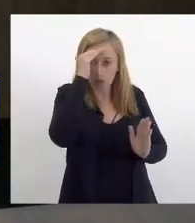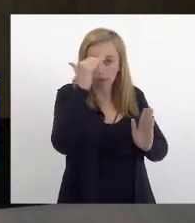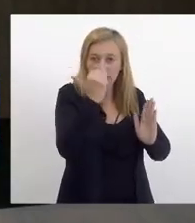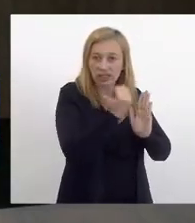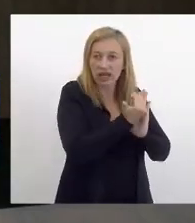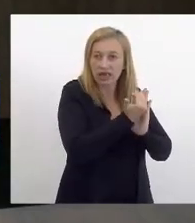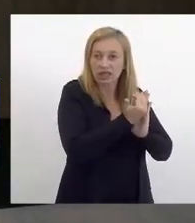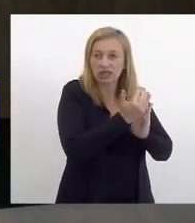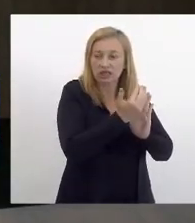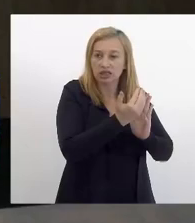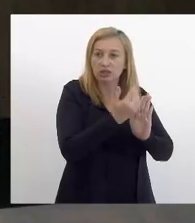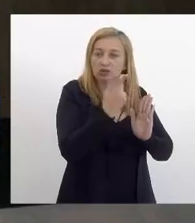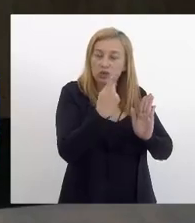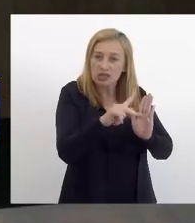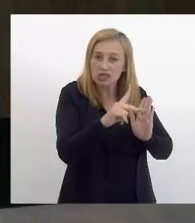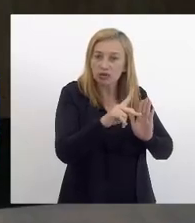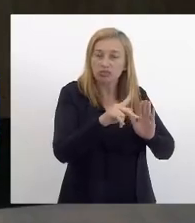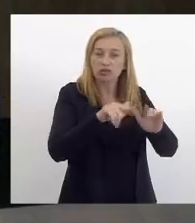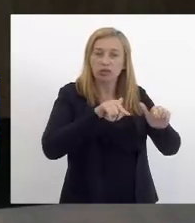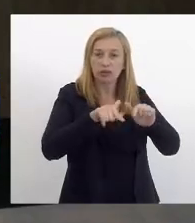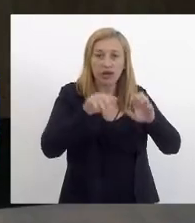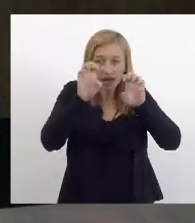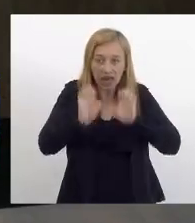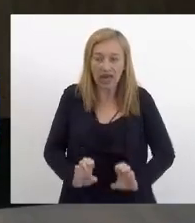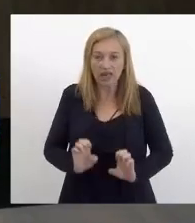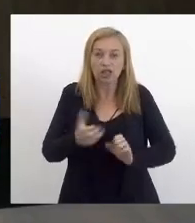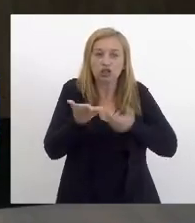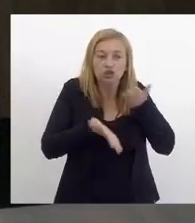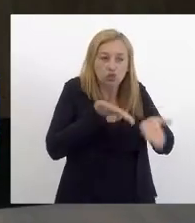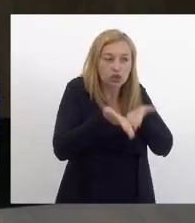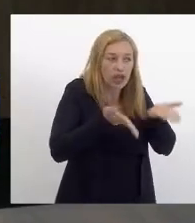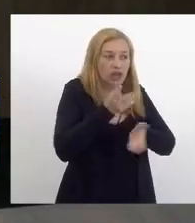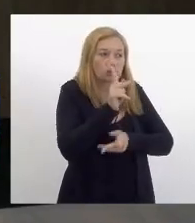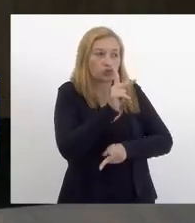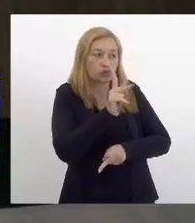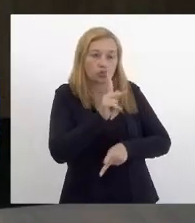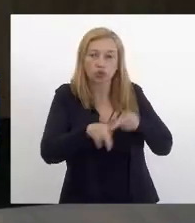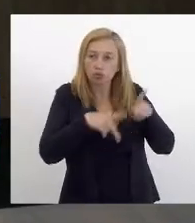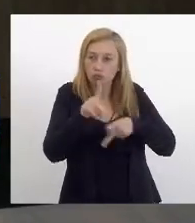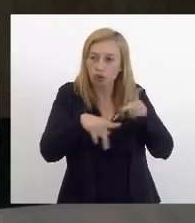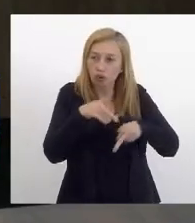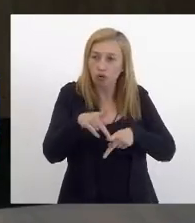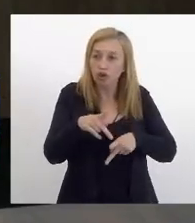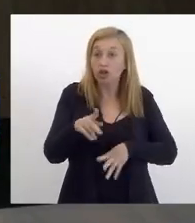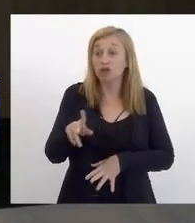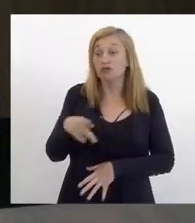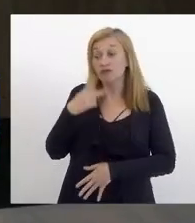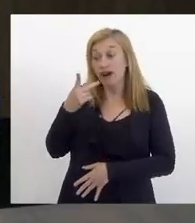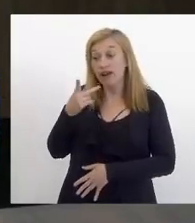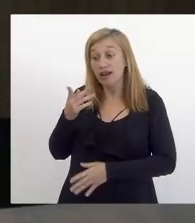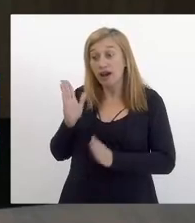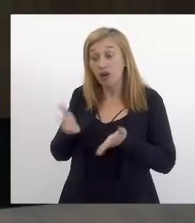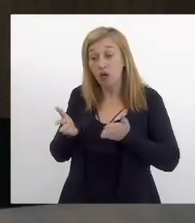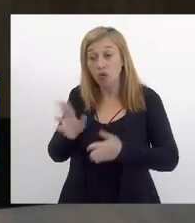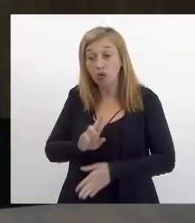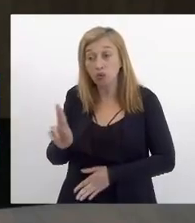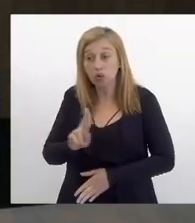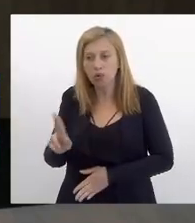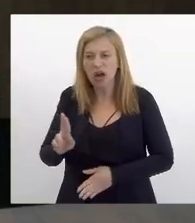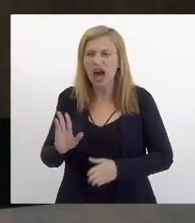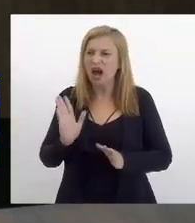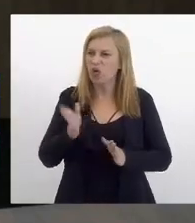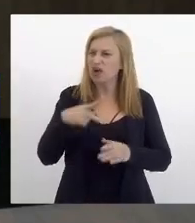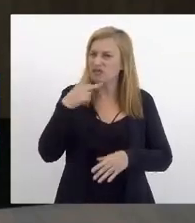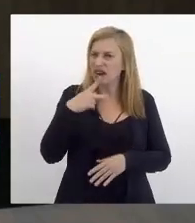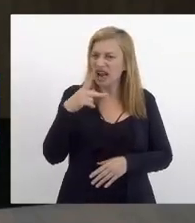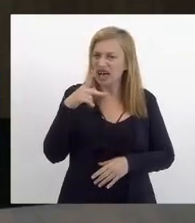o seu dever ético de cuidar da população que a gente dê nome aos dois agora generalizar